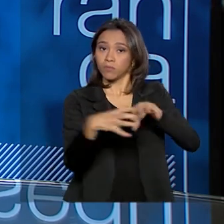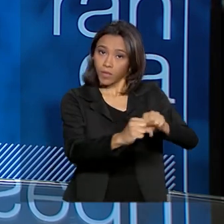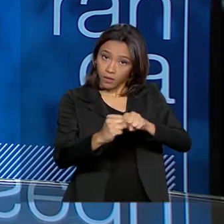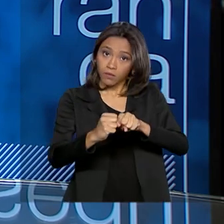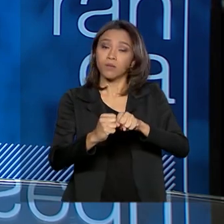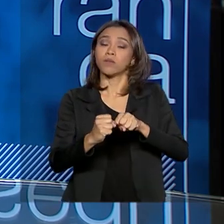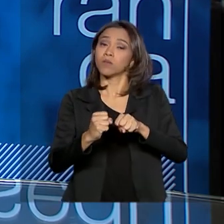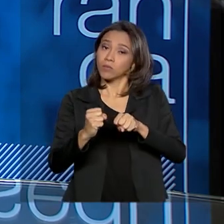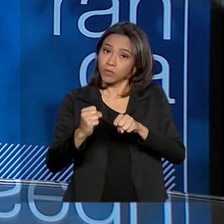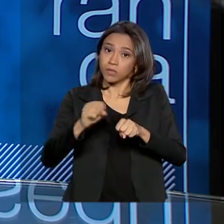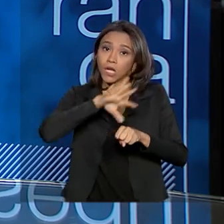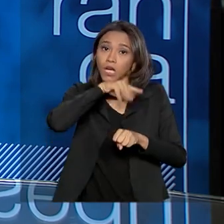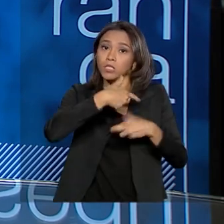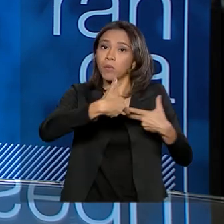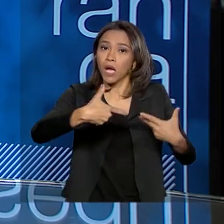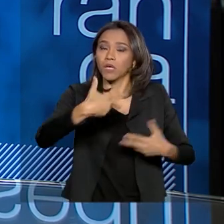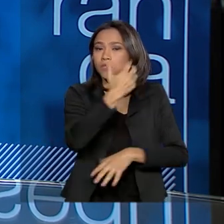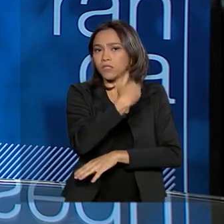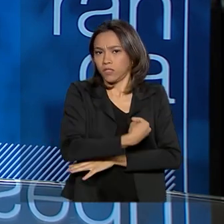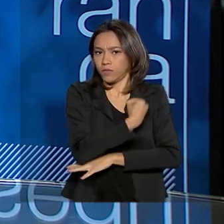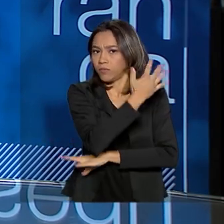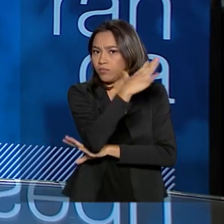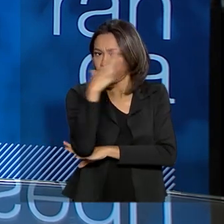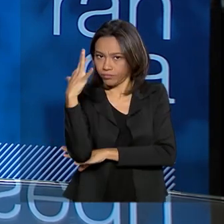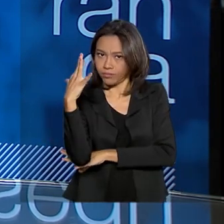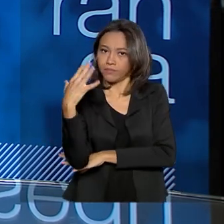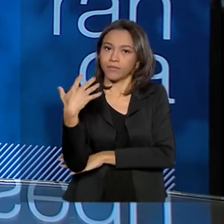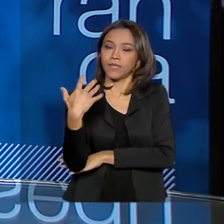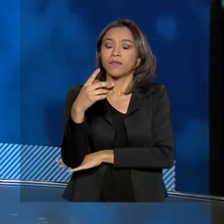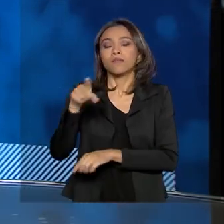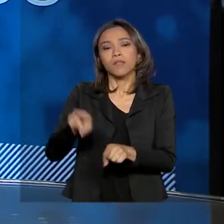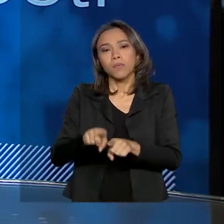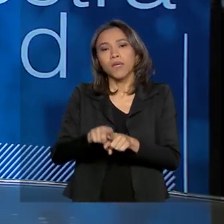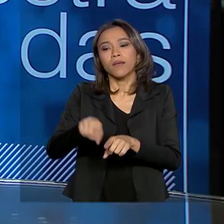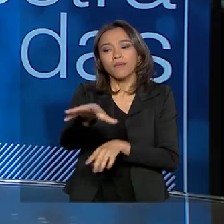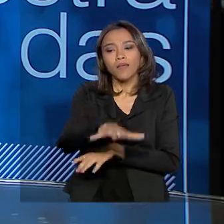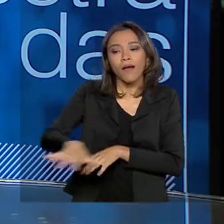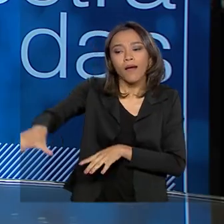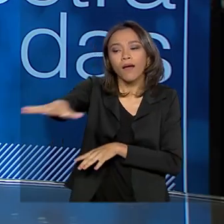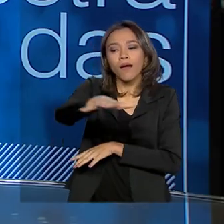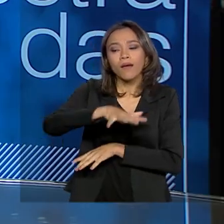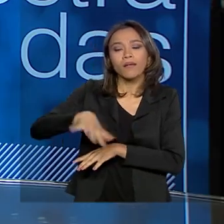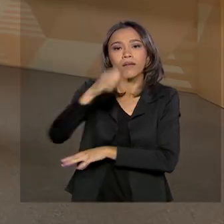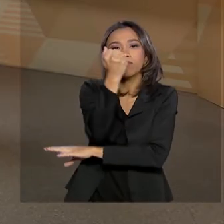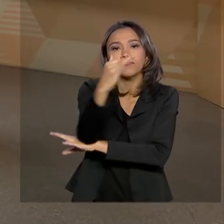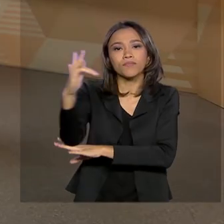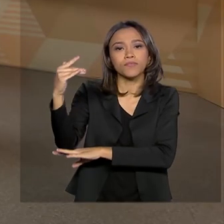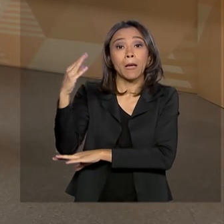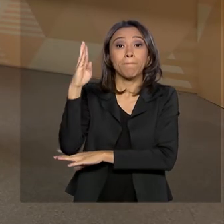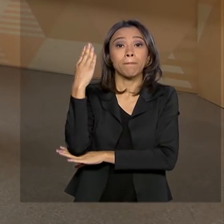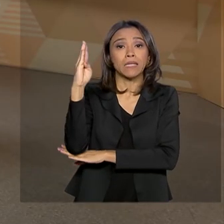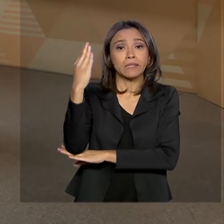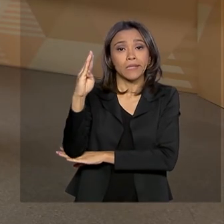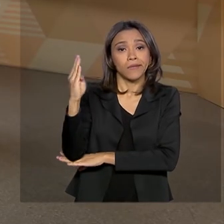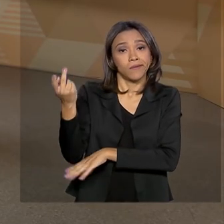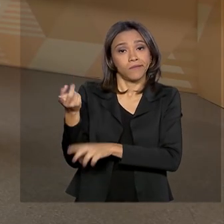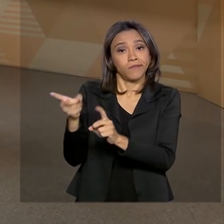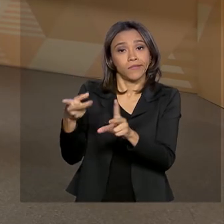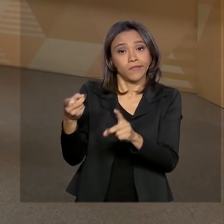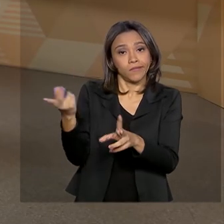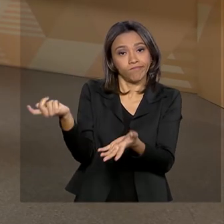só nessa natureza, nós tivemos várias apreensões também na questão ambiental, de madeira irregular, enfim,